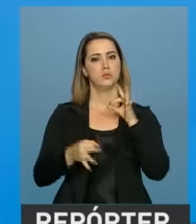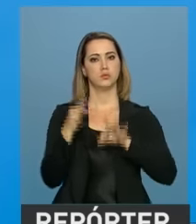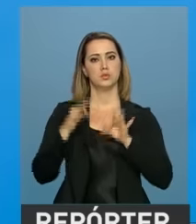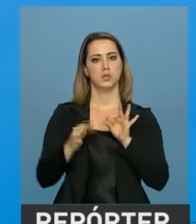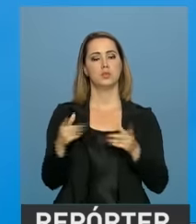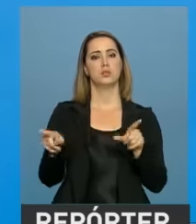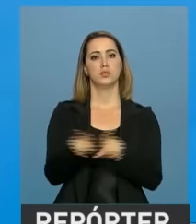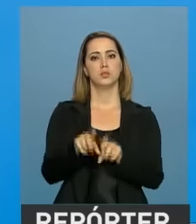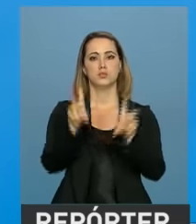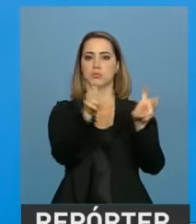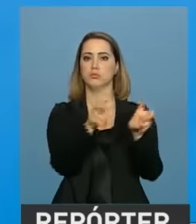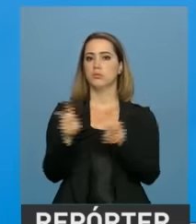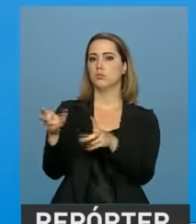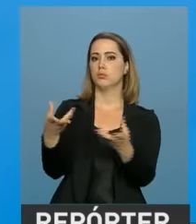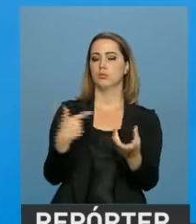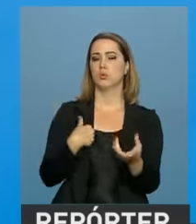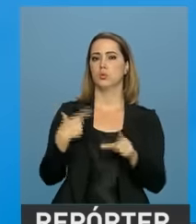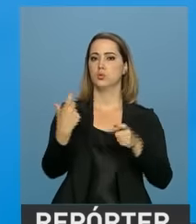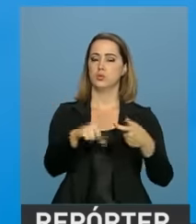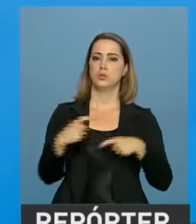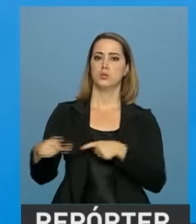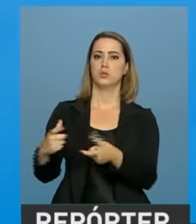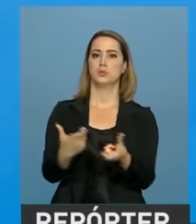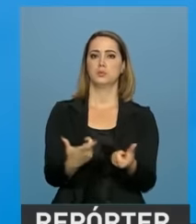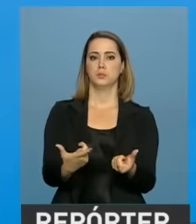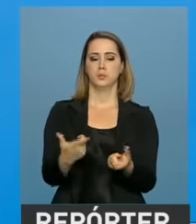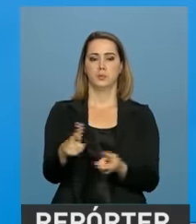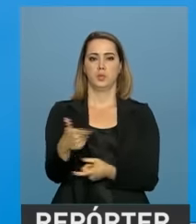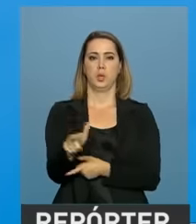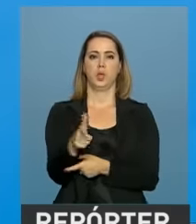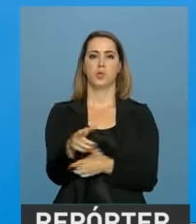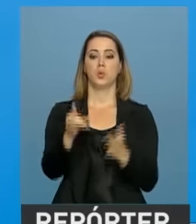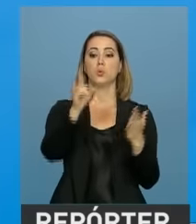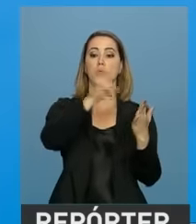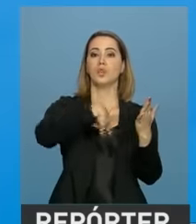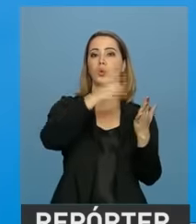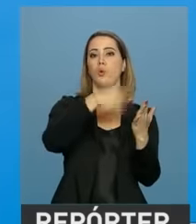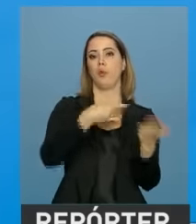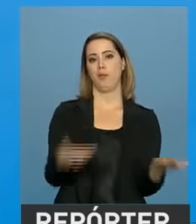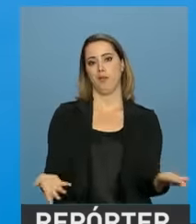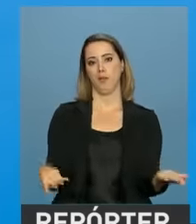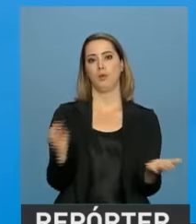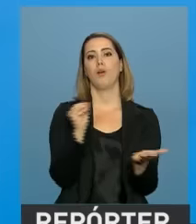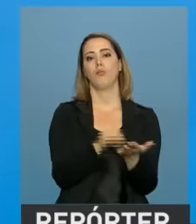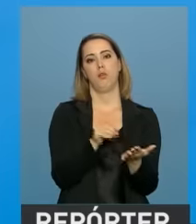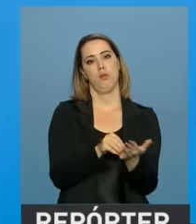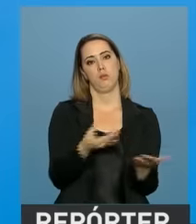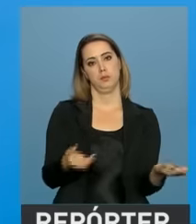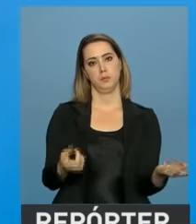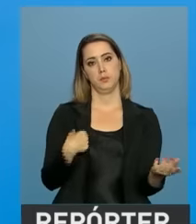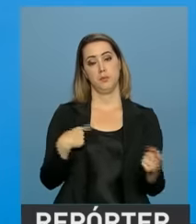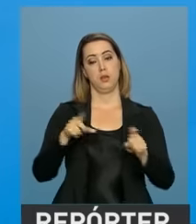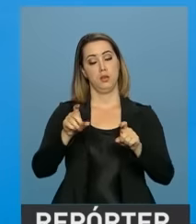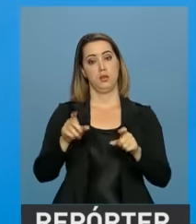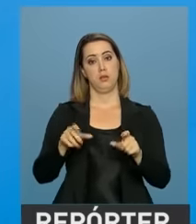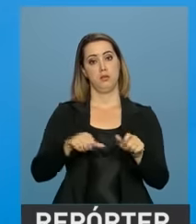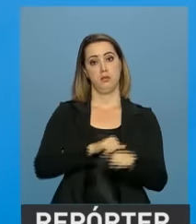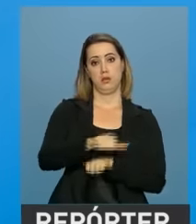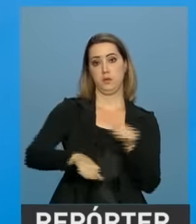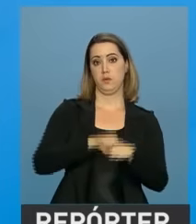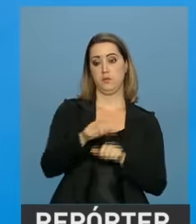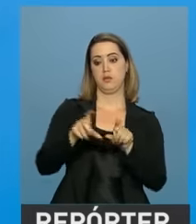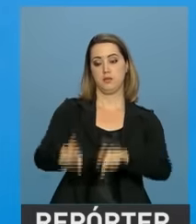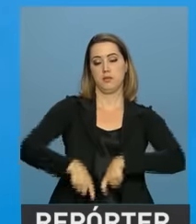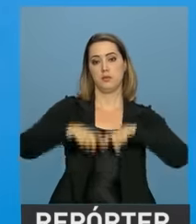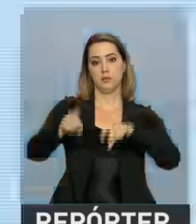titulação das áreas que ainda não têm títulos no estado de Rondônia. Tanto no âmbito da reforma agrária quanto no